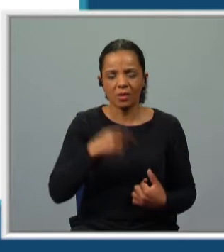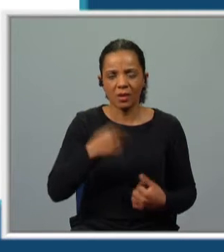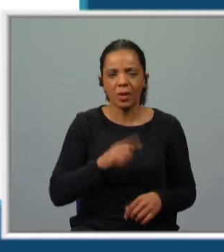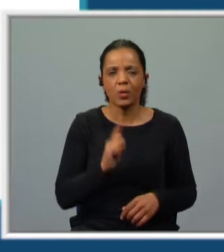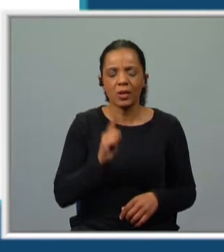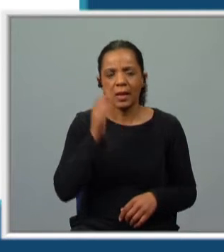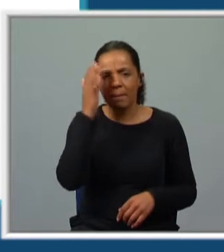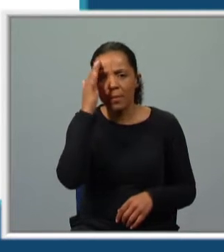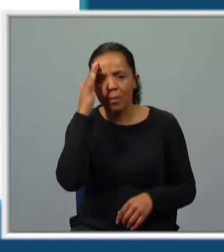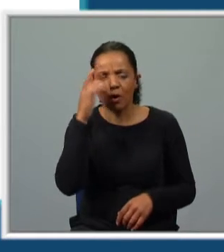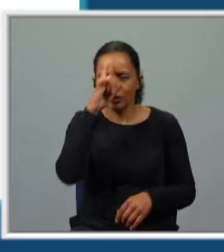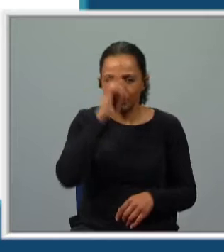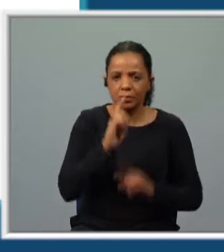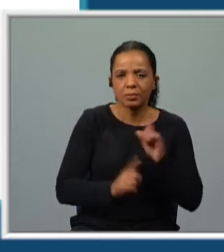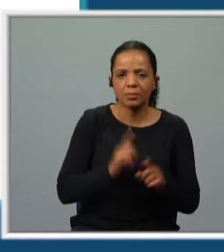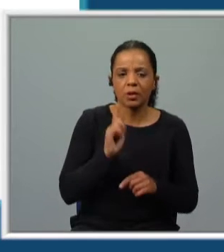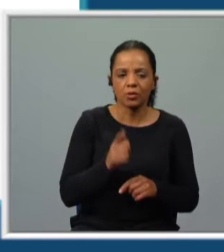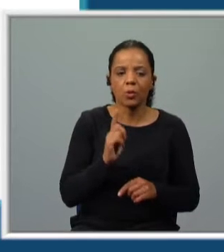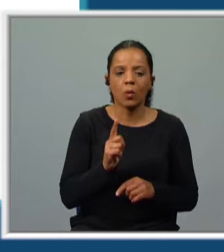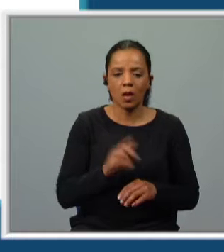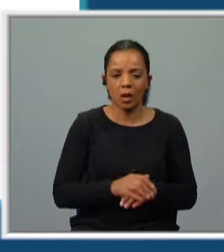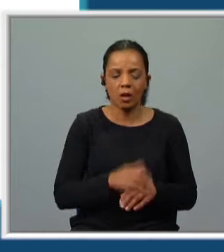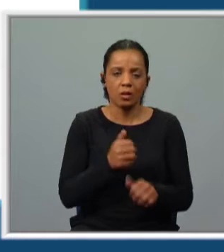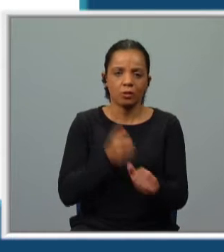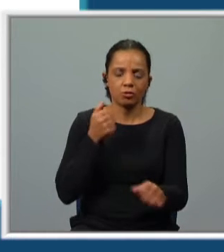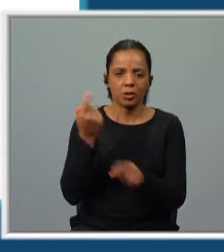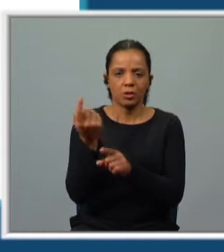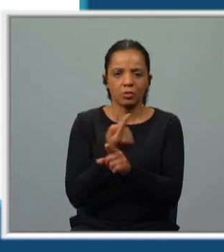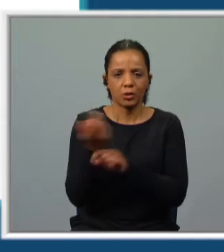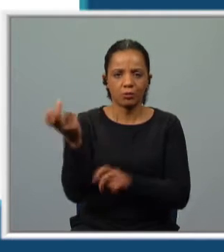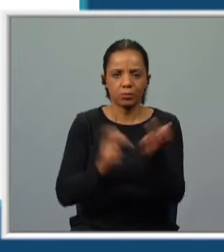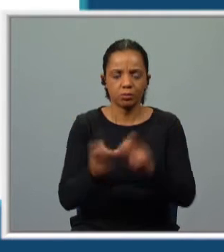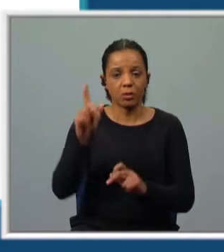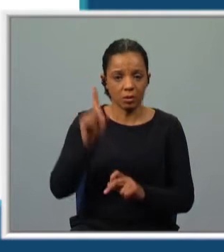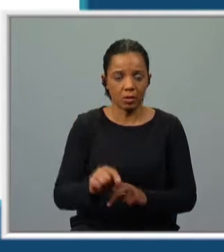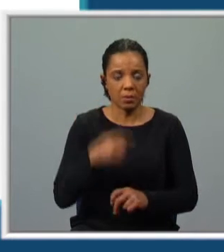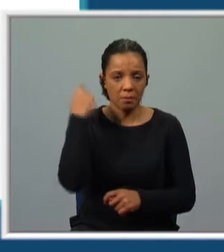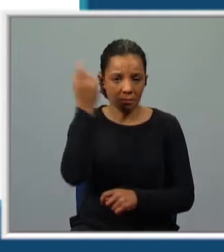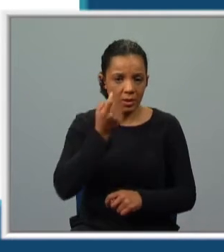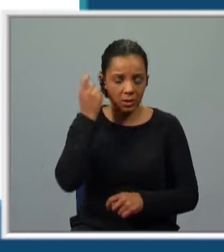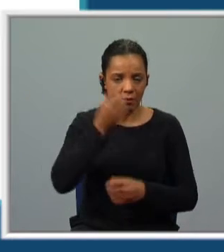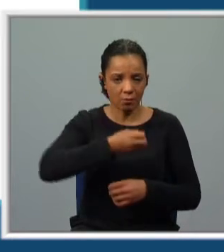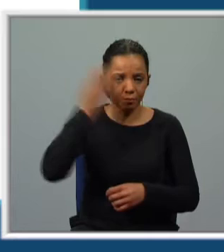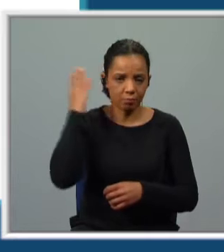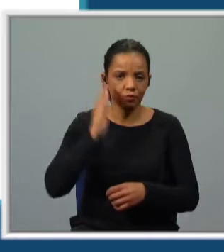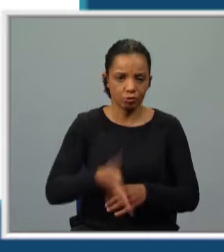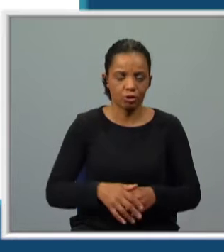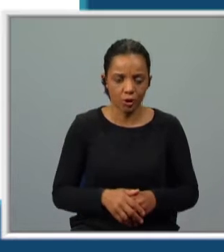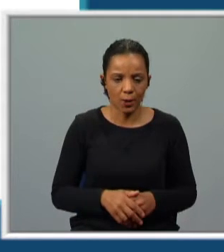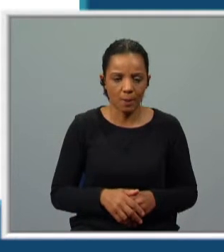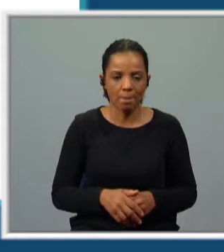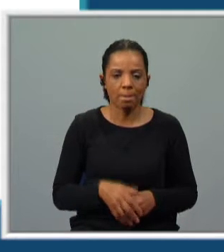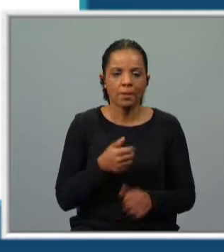melancolias e agora vamos saber em concreto quais. Aqueles distantes acontecimentos que ele até já julgava que tinha esquecido. E